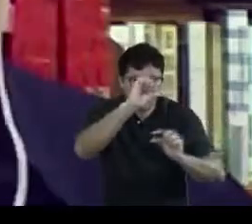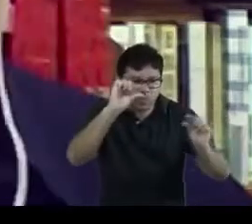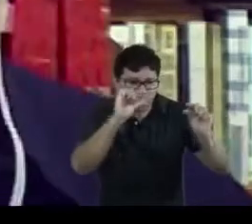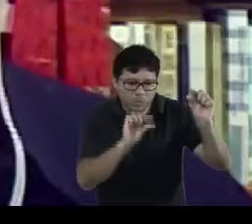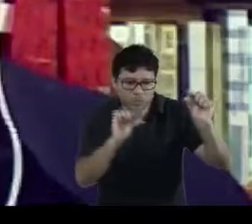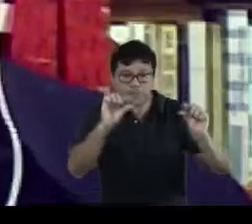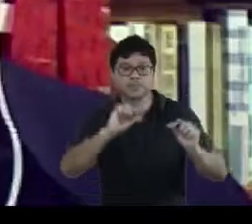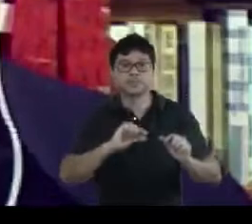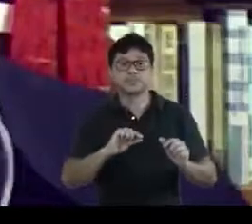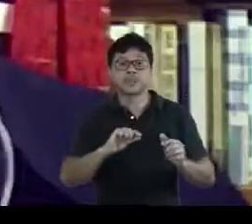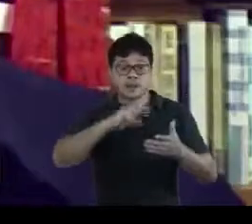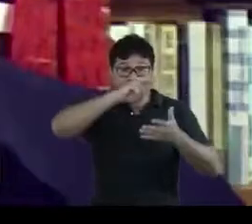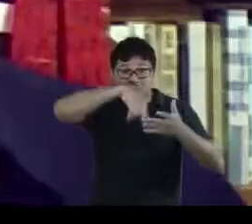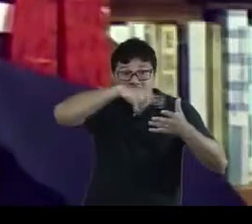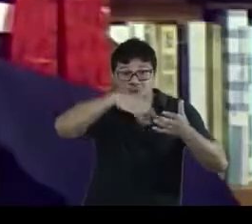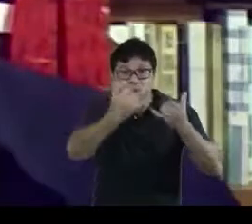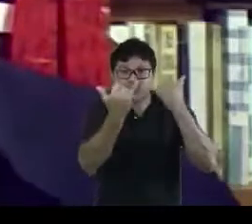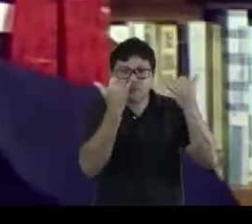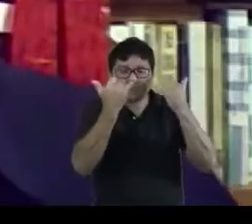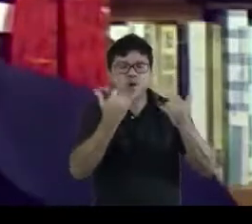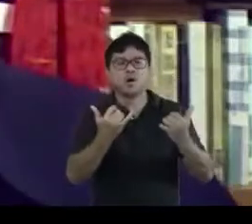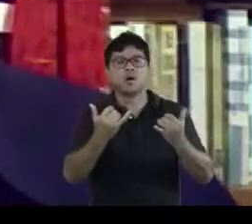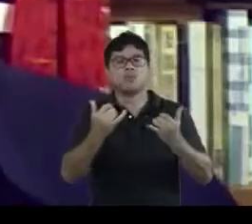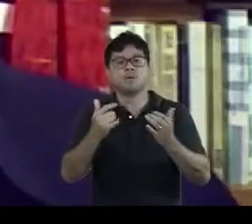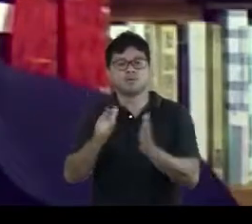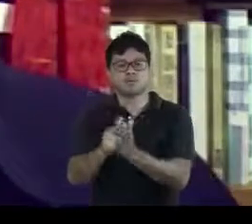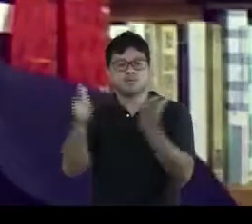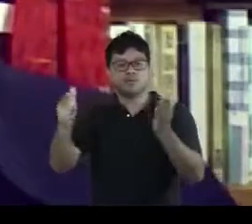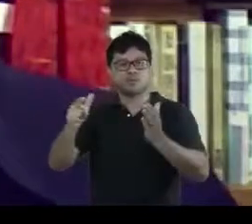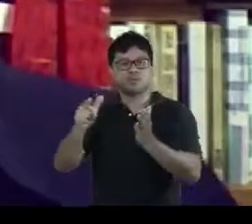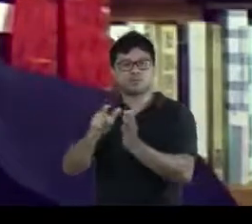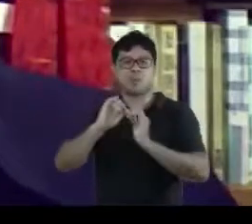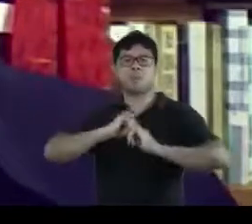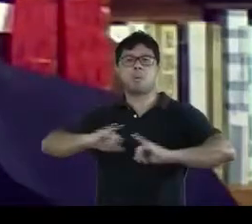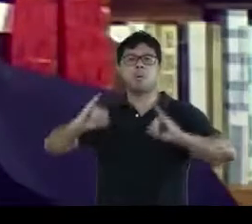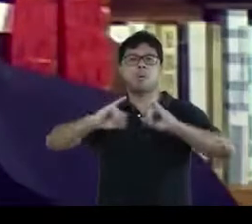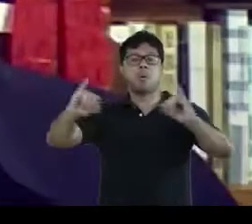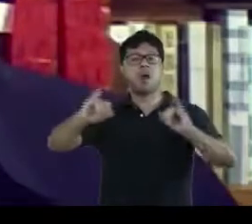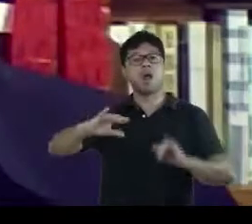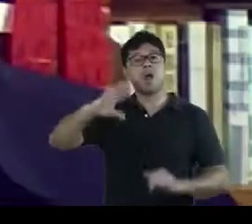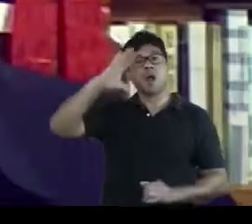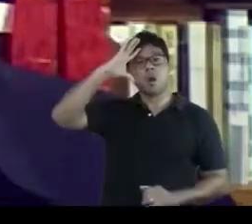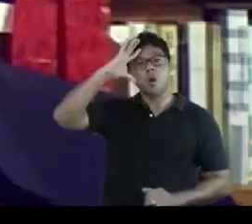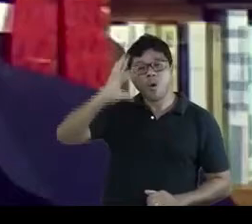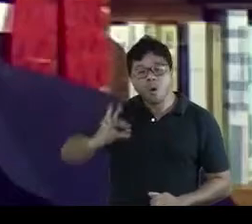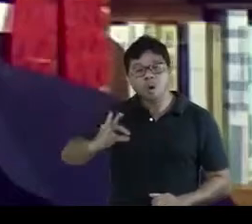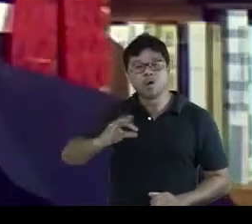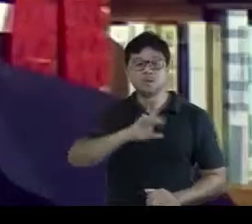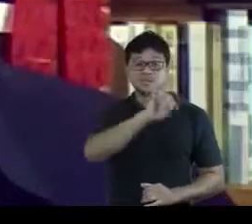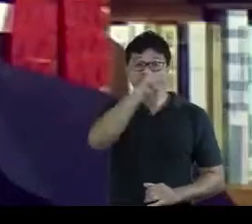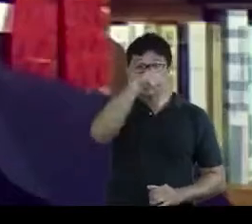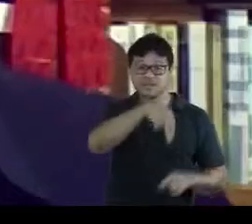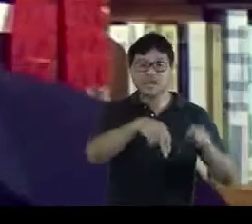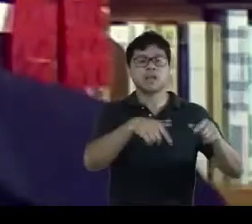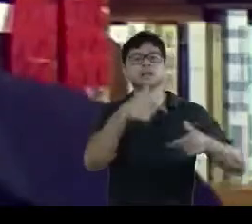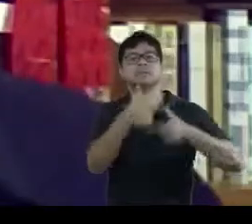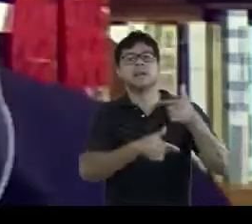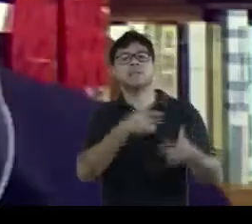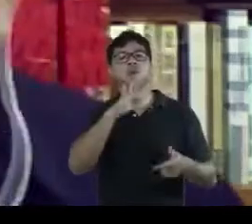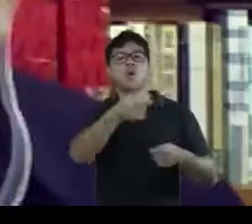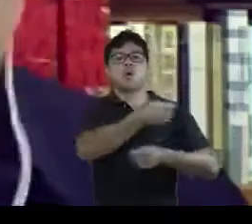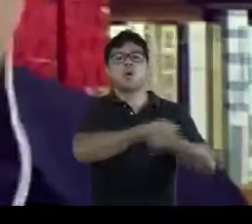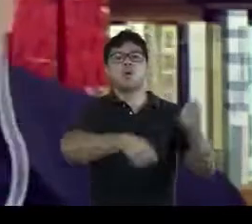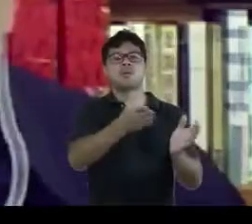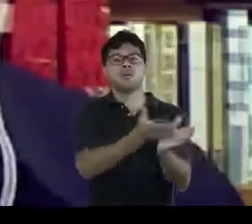A leitura dos informes e anúncios publicados da imprensa permitiu compreender que Desiré do Jardin não atuava apenas no